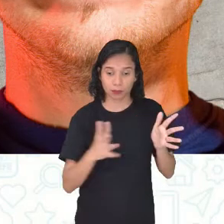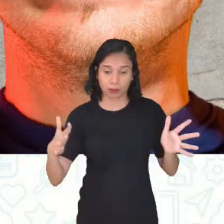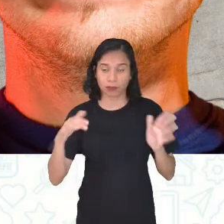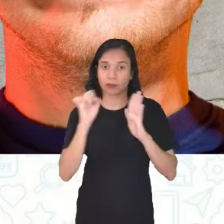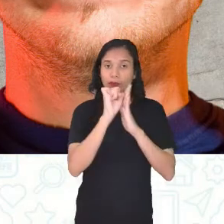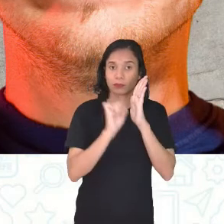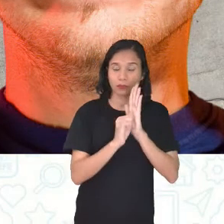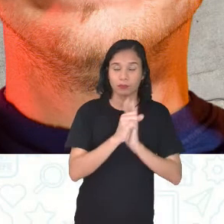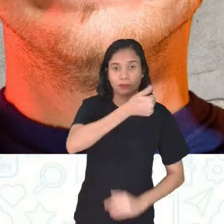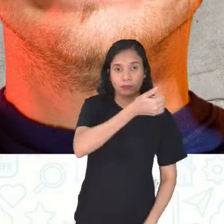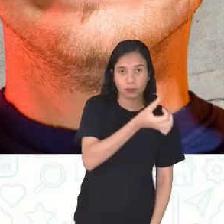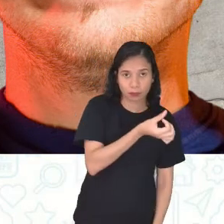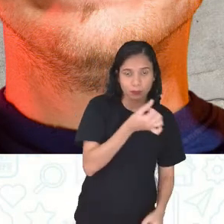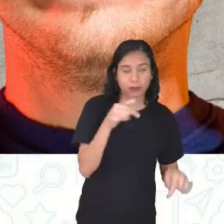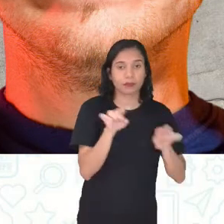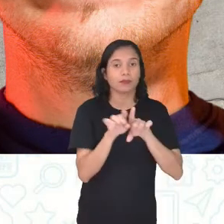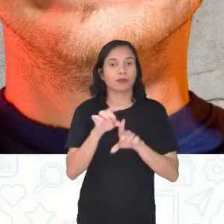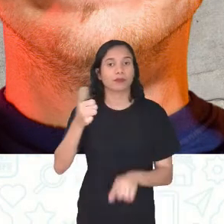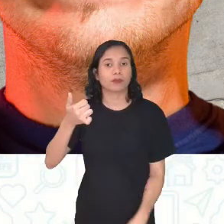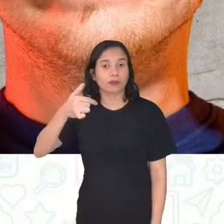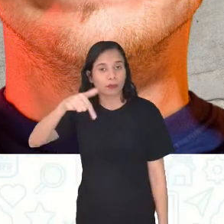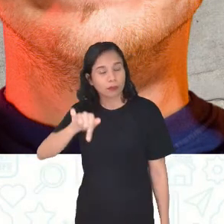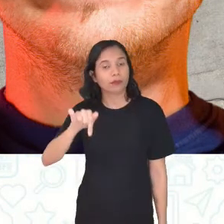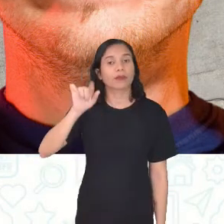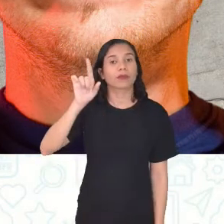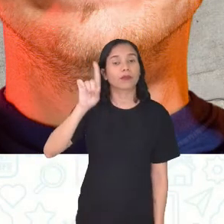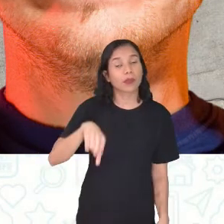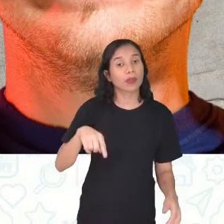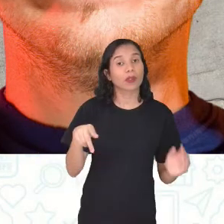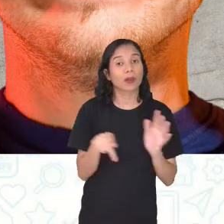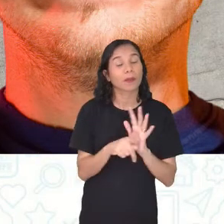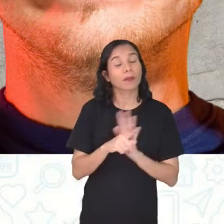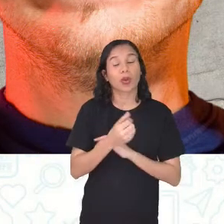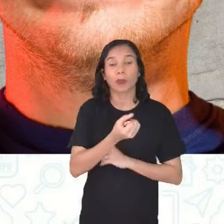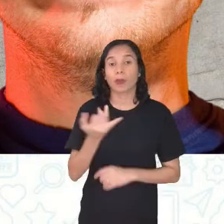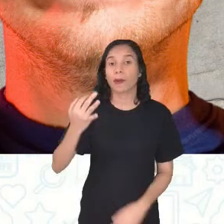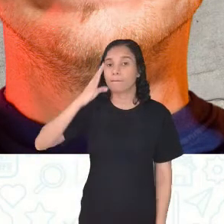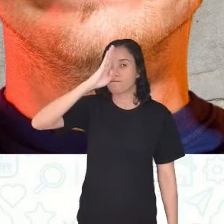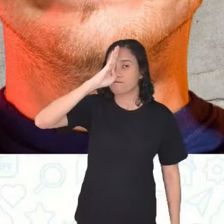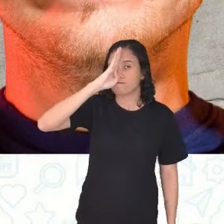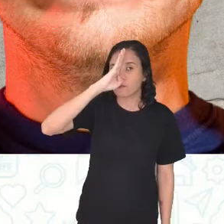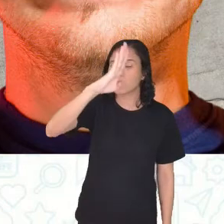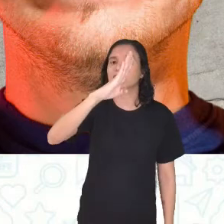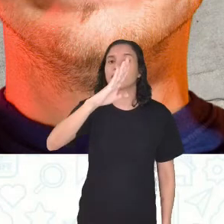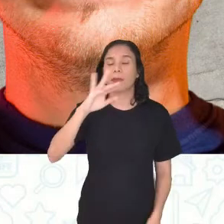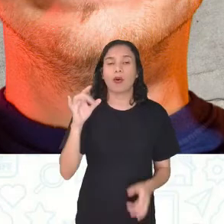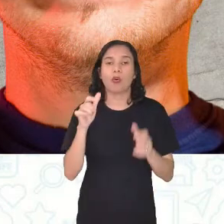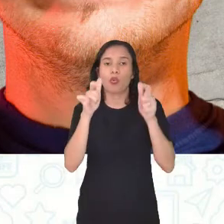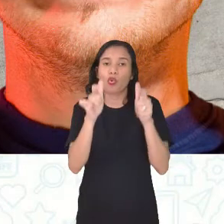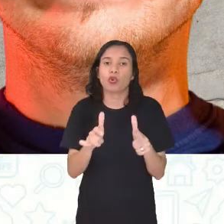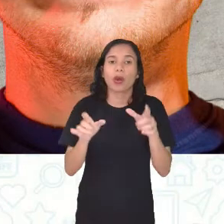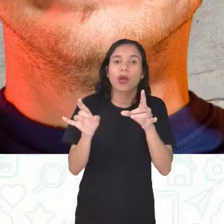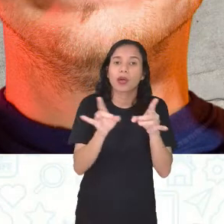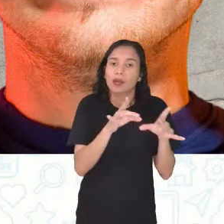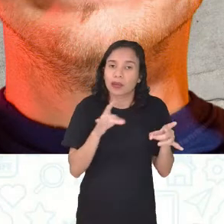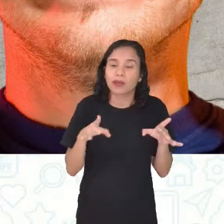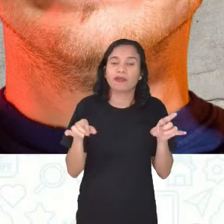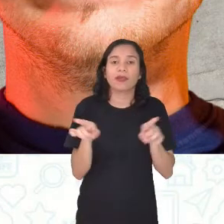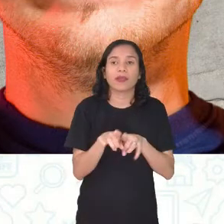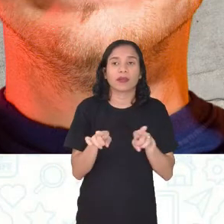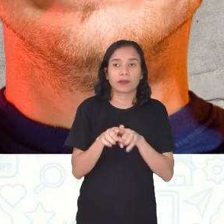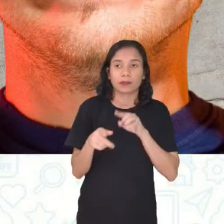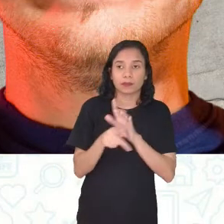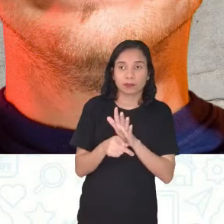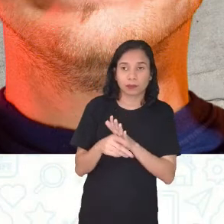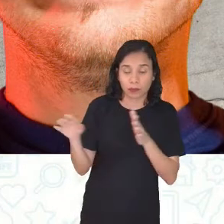XVI e XVII, foi um dos principais pontos de venda e quarentena, né?